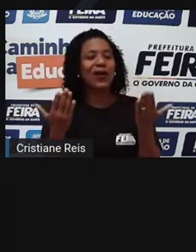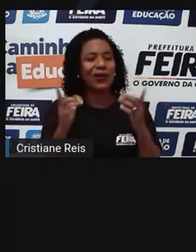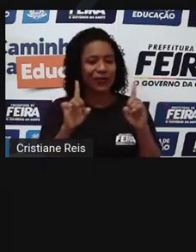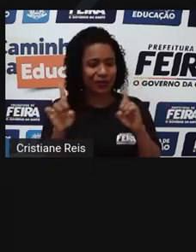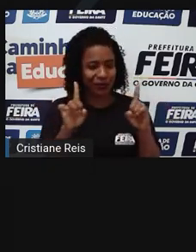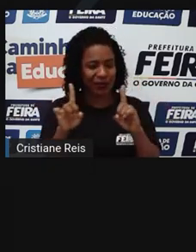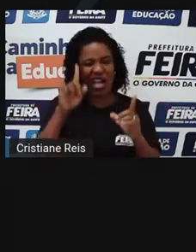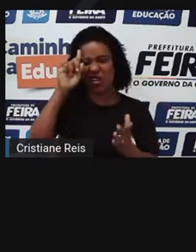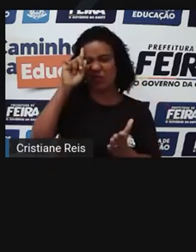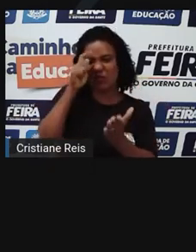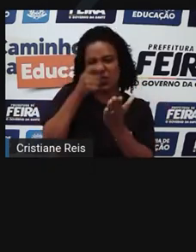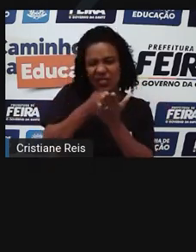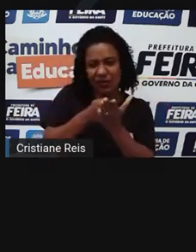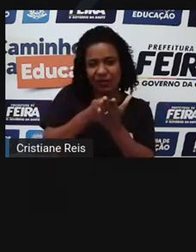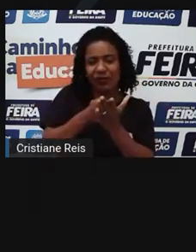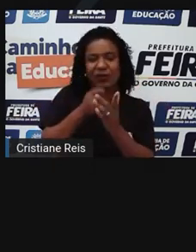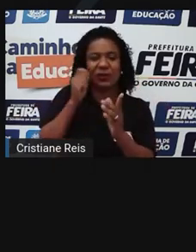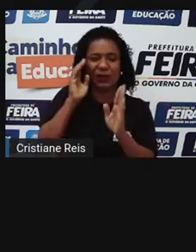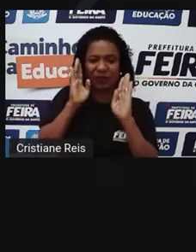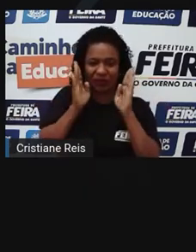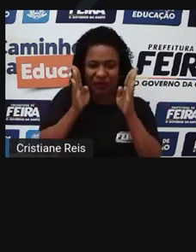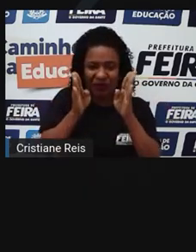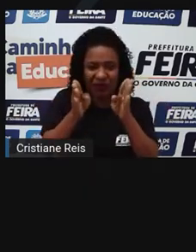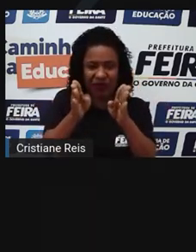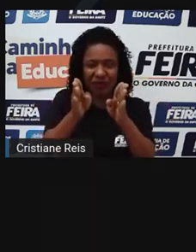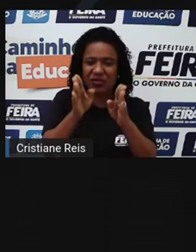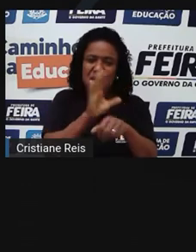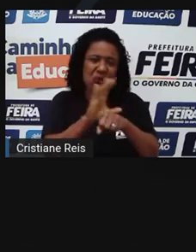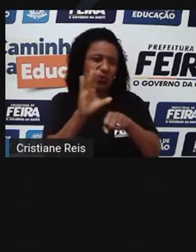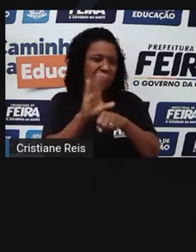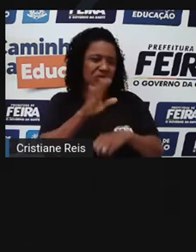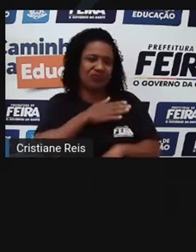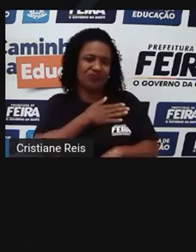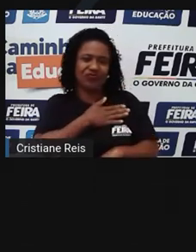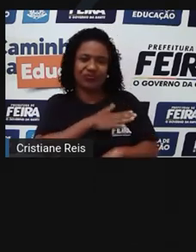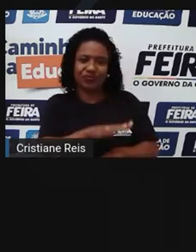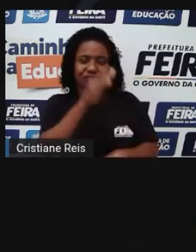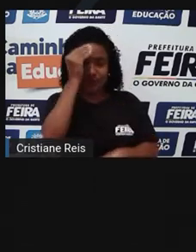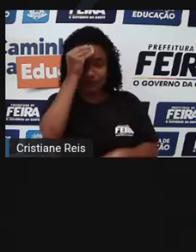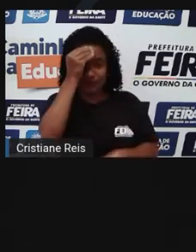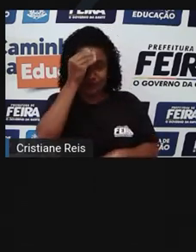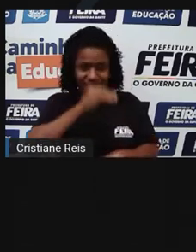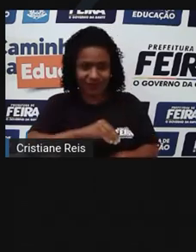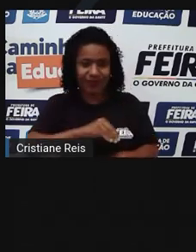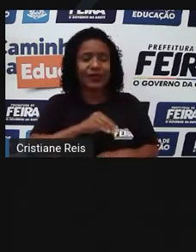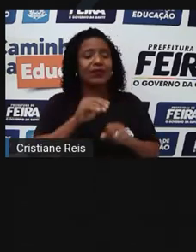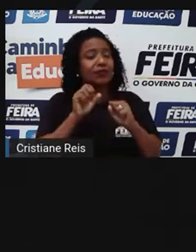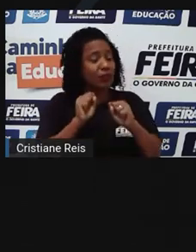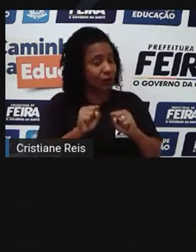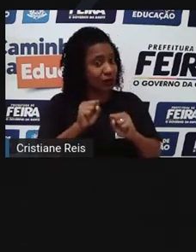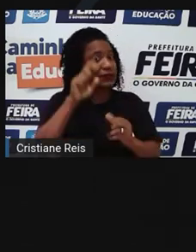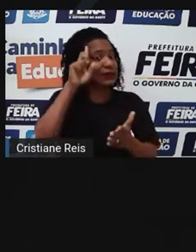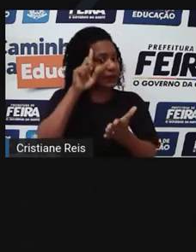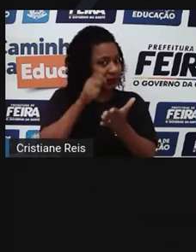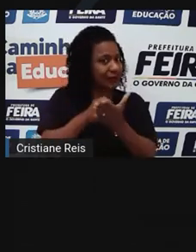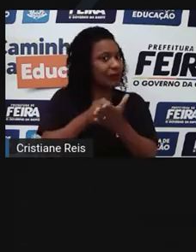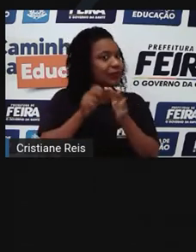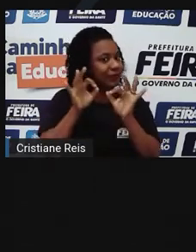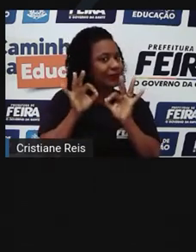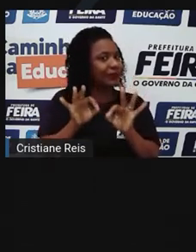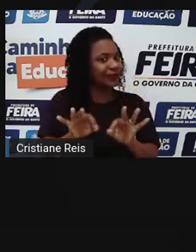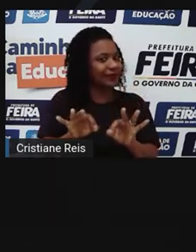eterna. Não vale a pena perder seu tempo com um curso que não gosta. Por isso, considere com cuidado suas opções.